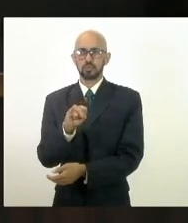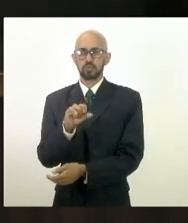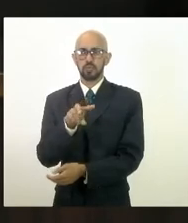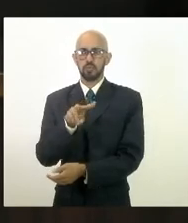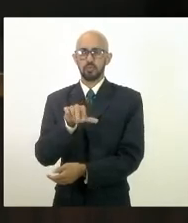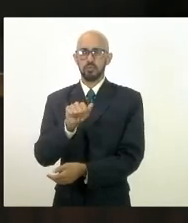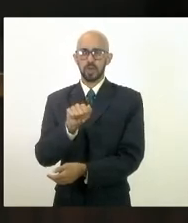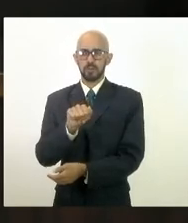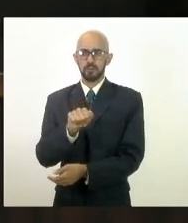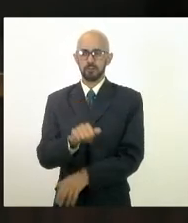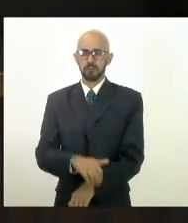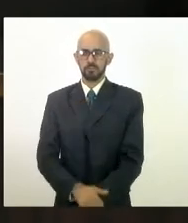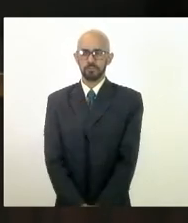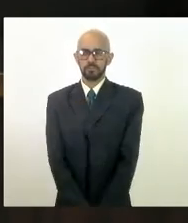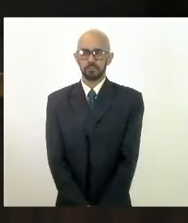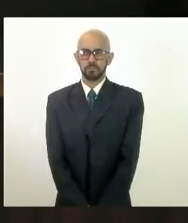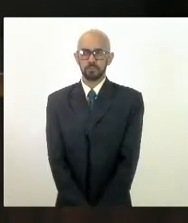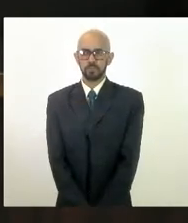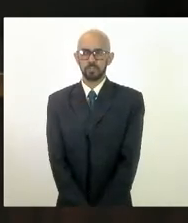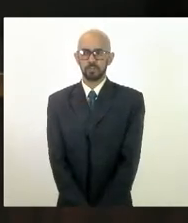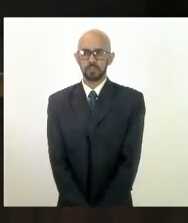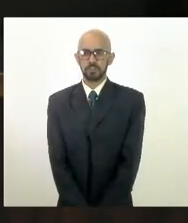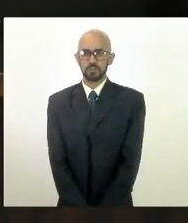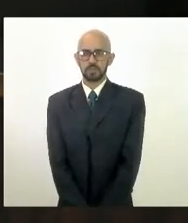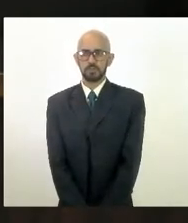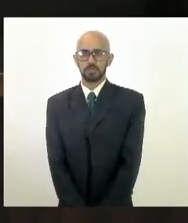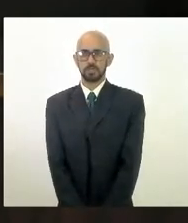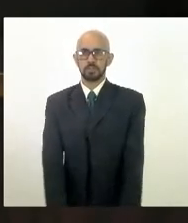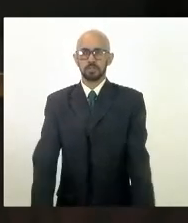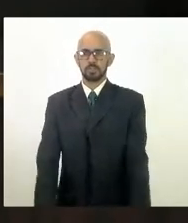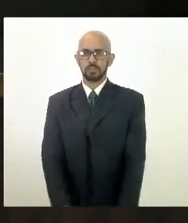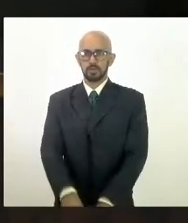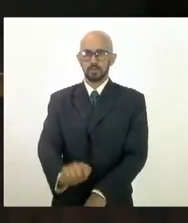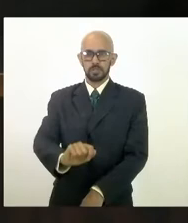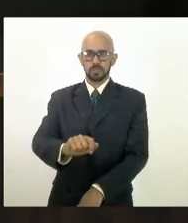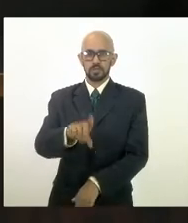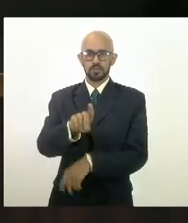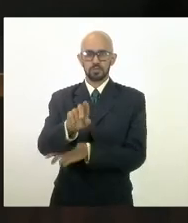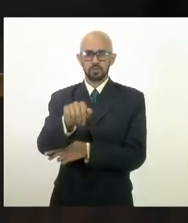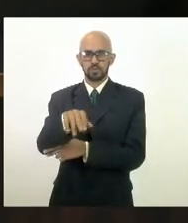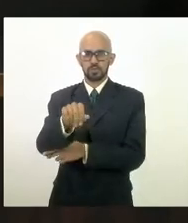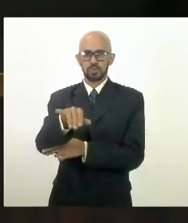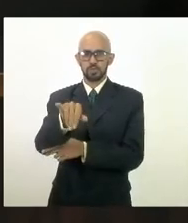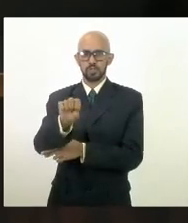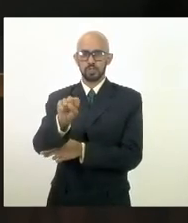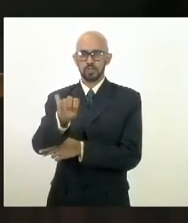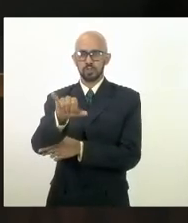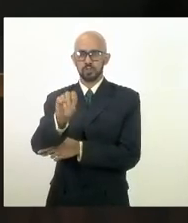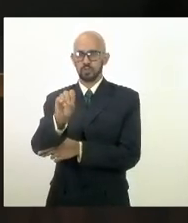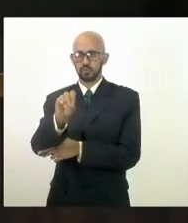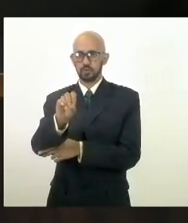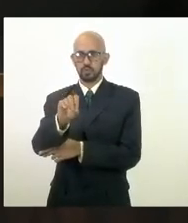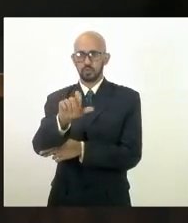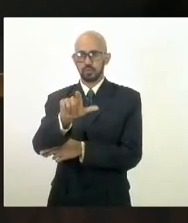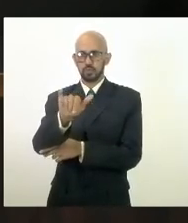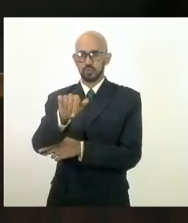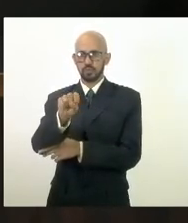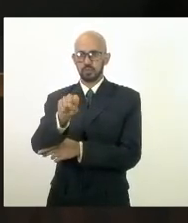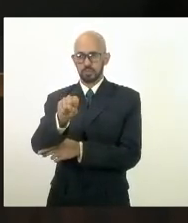deputado Fábio Silva deputado Dionísio Lins imperador de Madureira